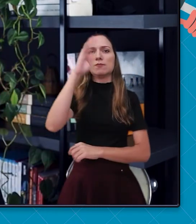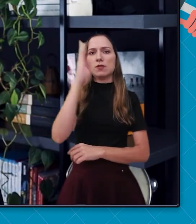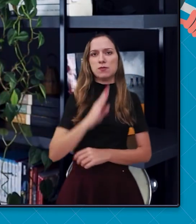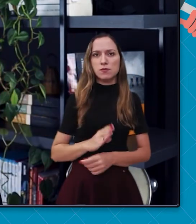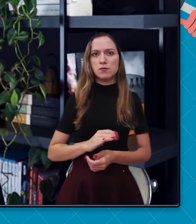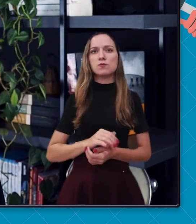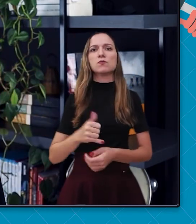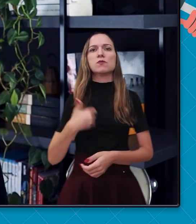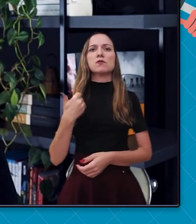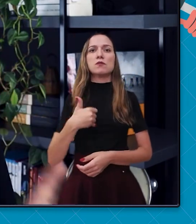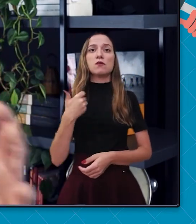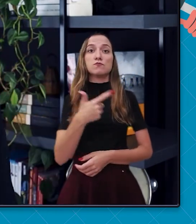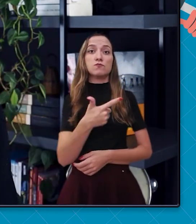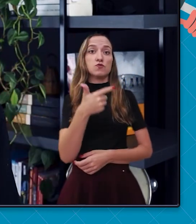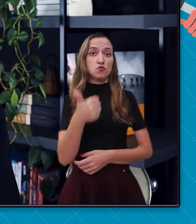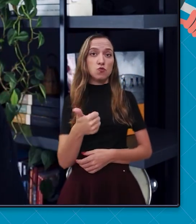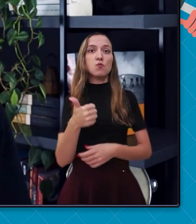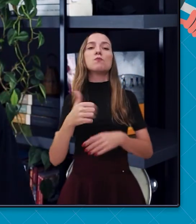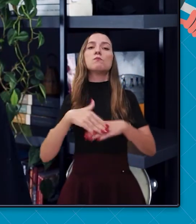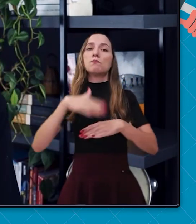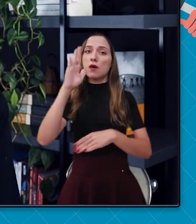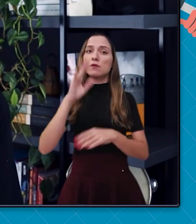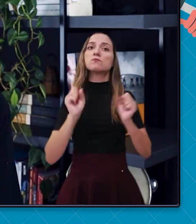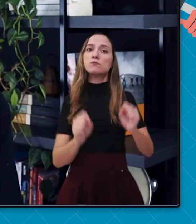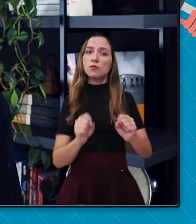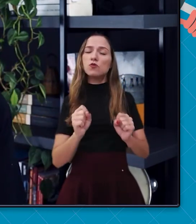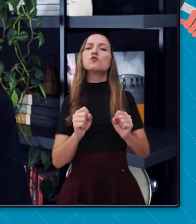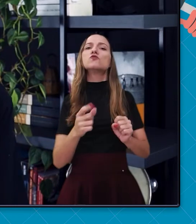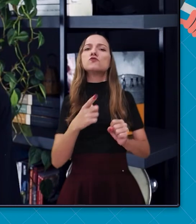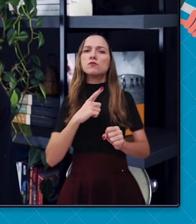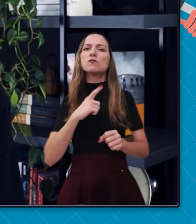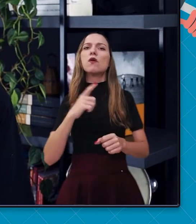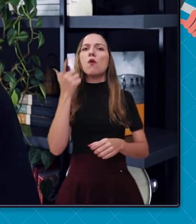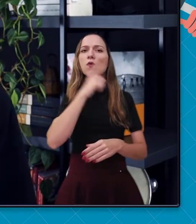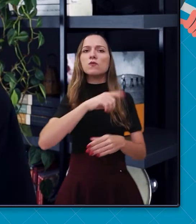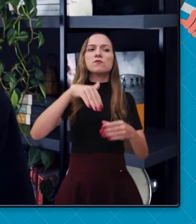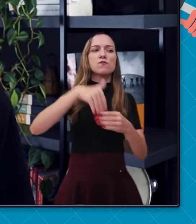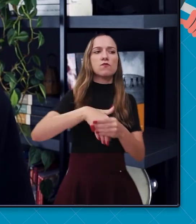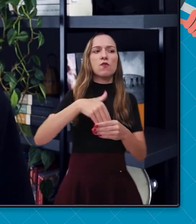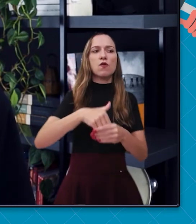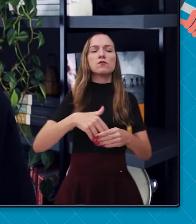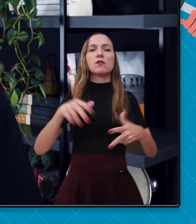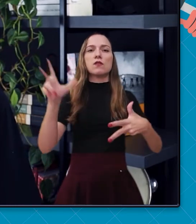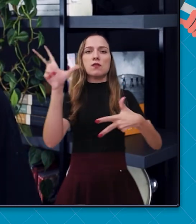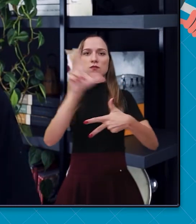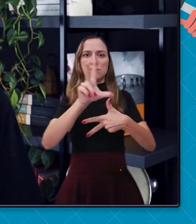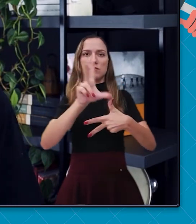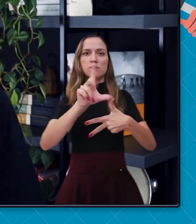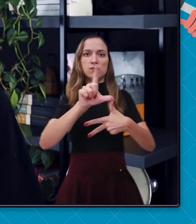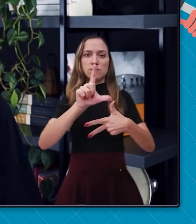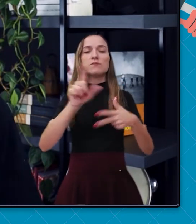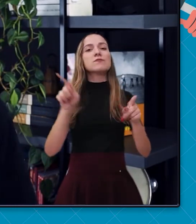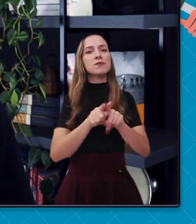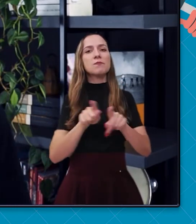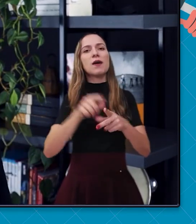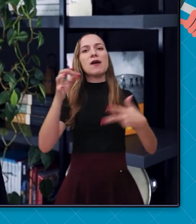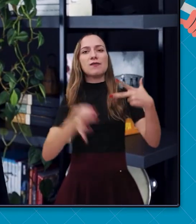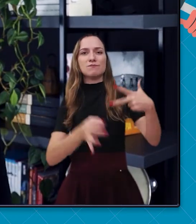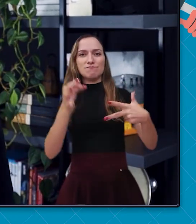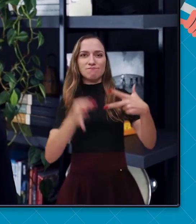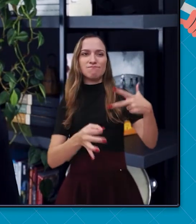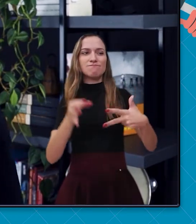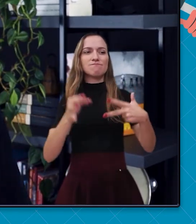tanto para o legislativo e agora para o executivo, já que a República implementou o sistema presidencialista.